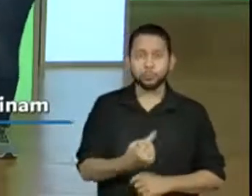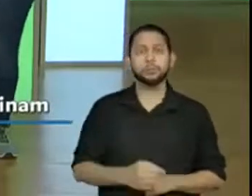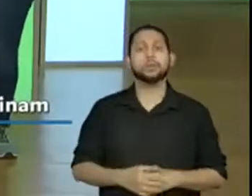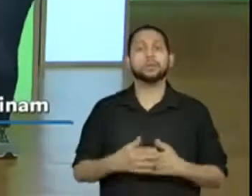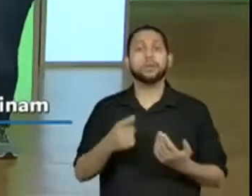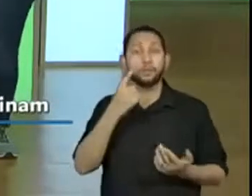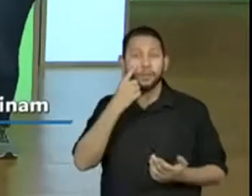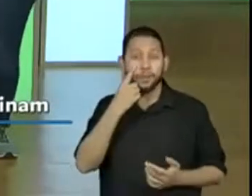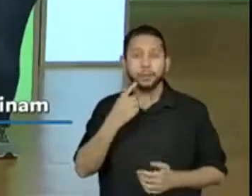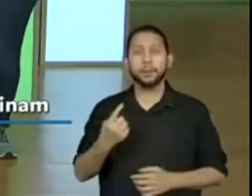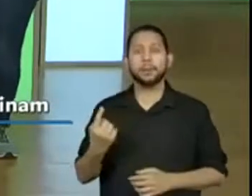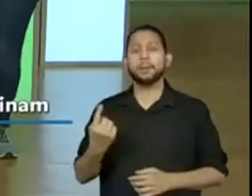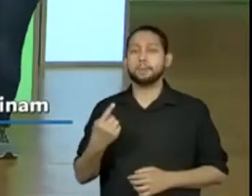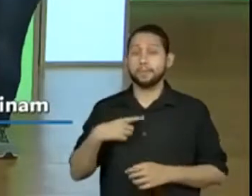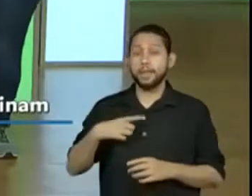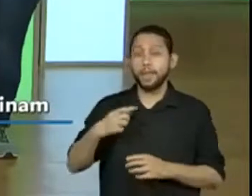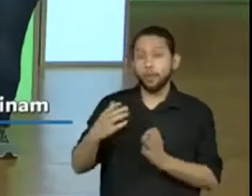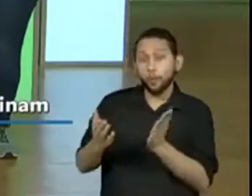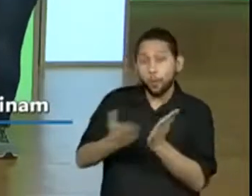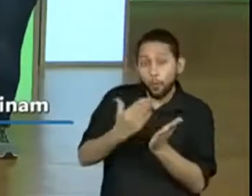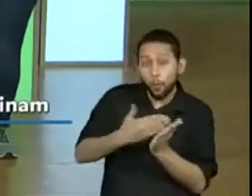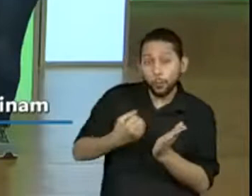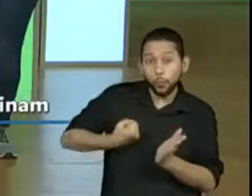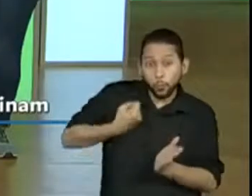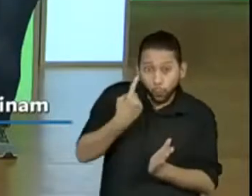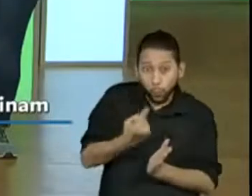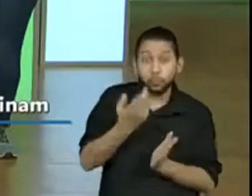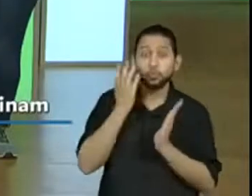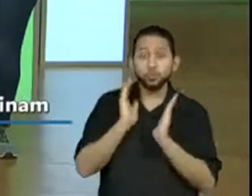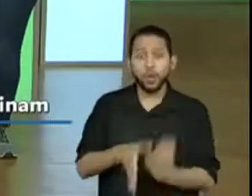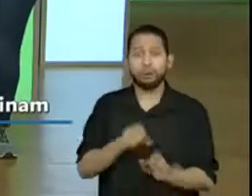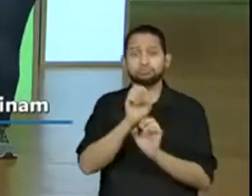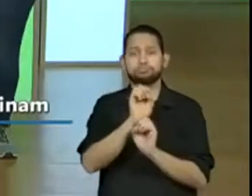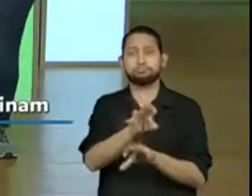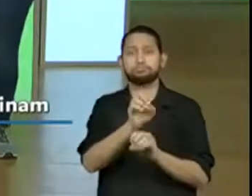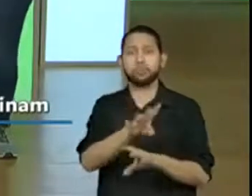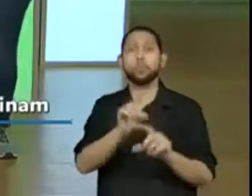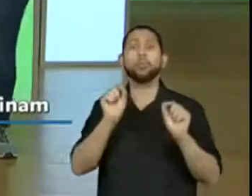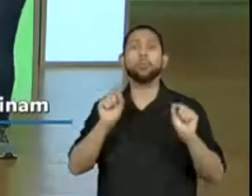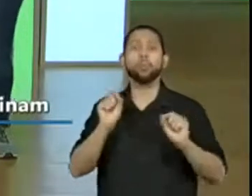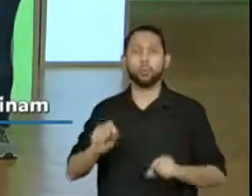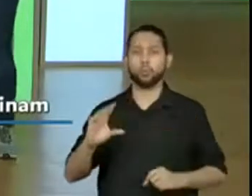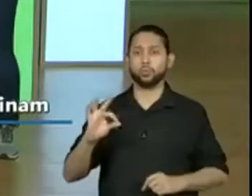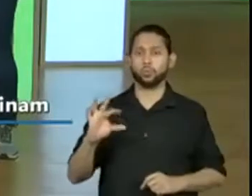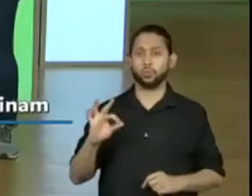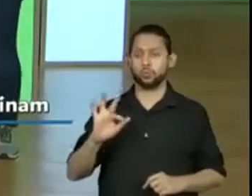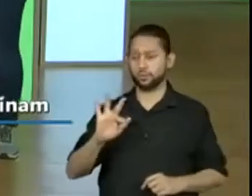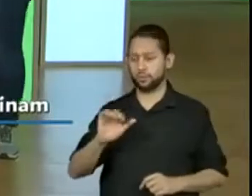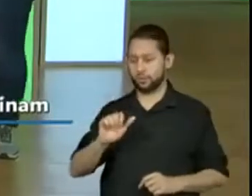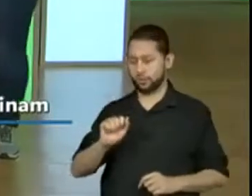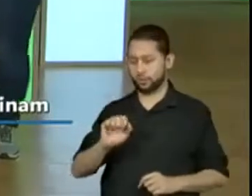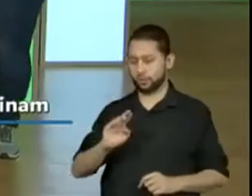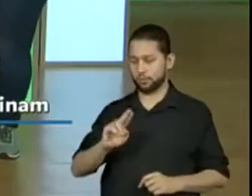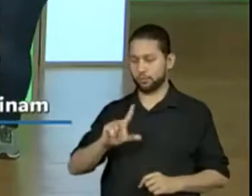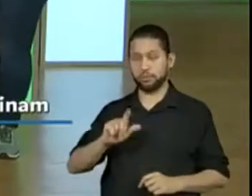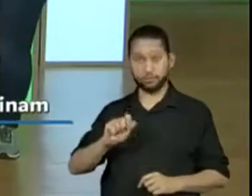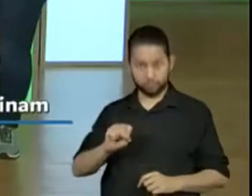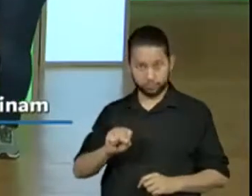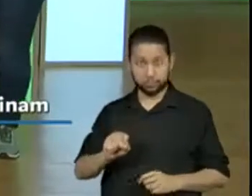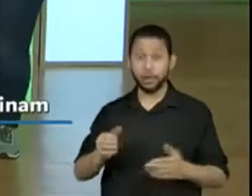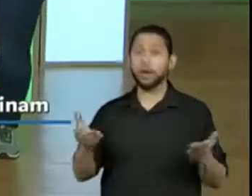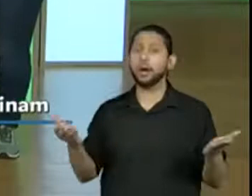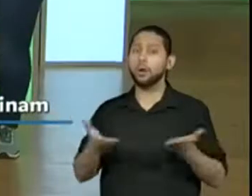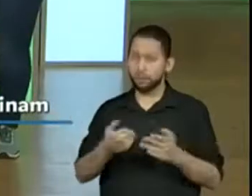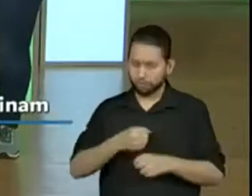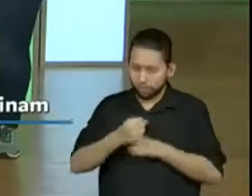primeiro, segundo bimestre, né, no volume 1, nós trabalhamos muito fábulas e esse ano vamos trabalhar aí no decorrer do